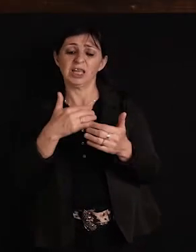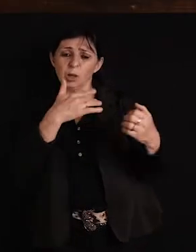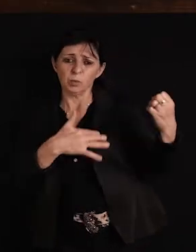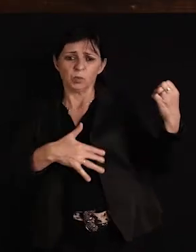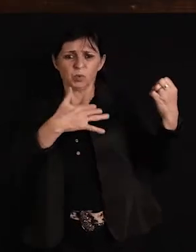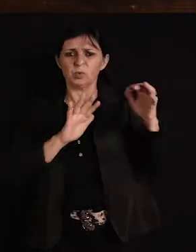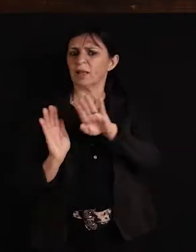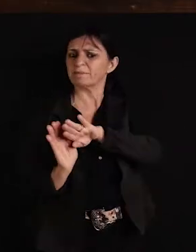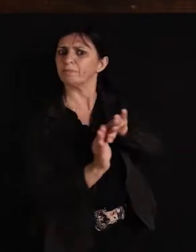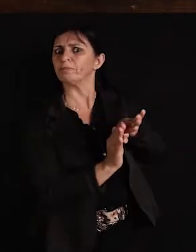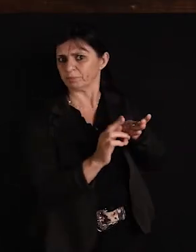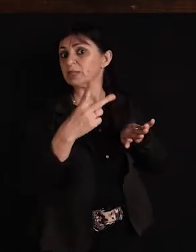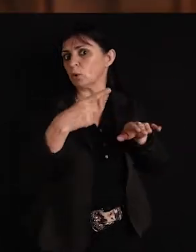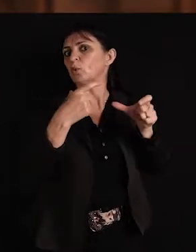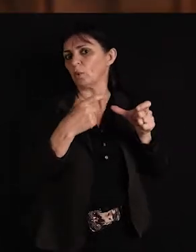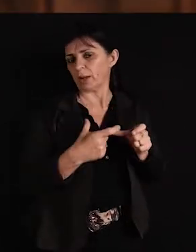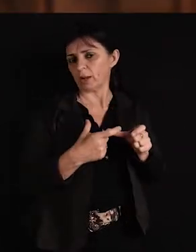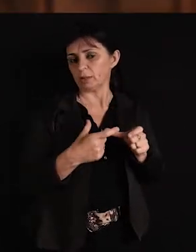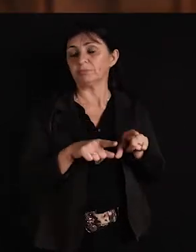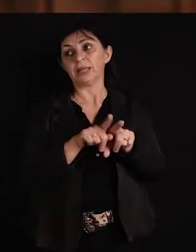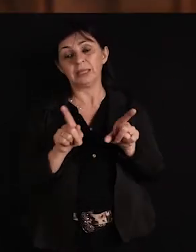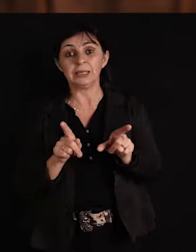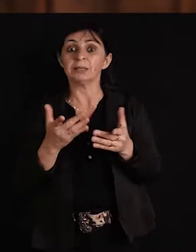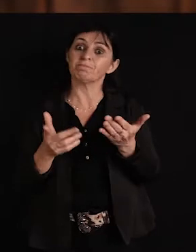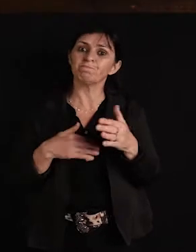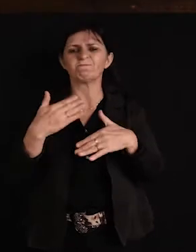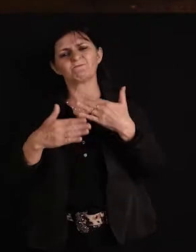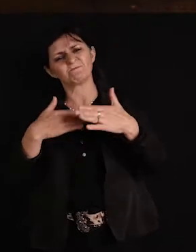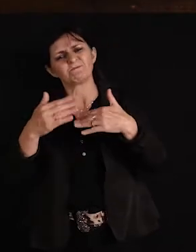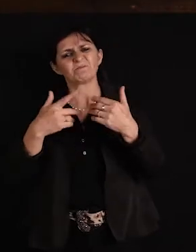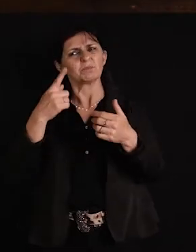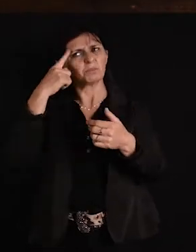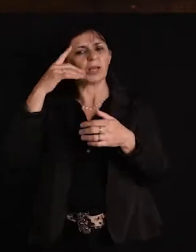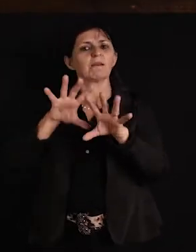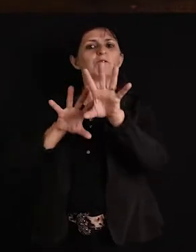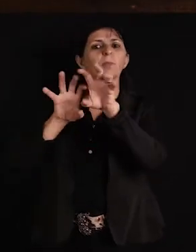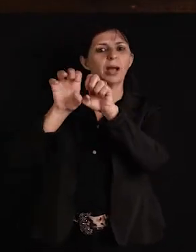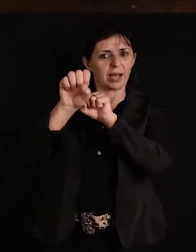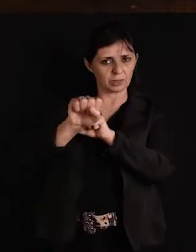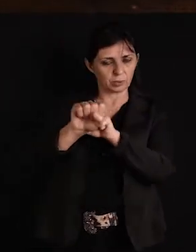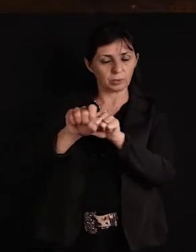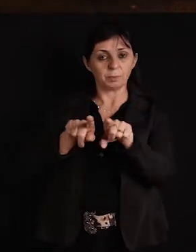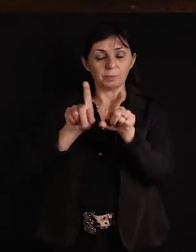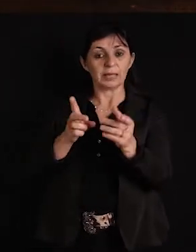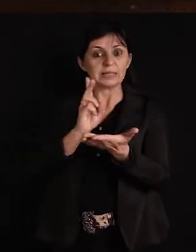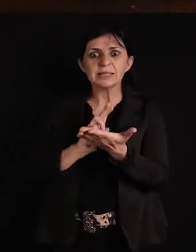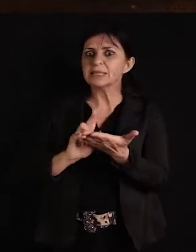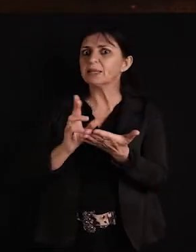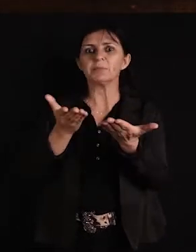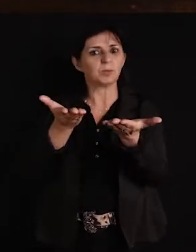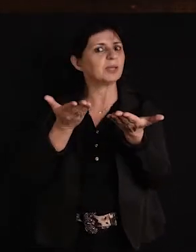pensar em outra coisa a não ser a música. Poderia ter me formado, tive a oportunidade e tudo, mas sempre com o intuito de ser